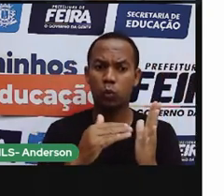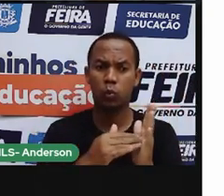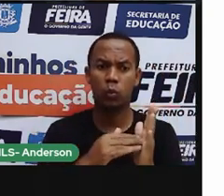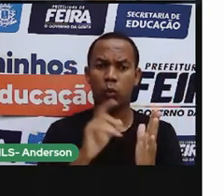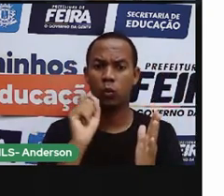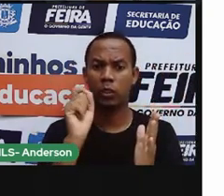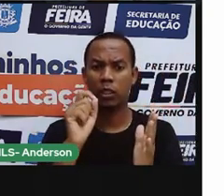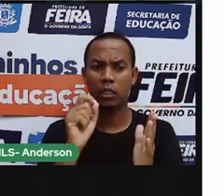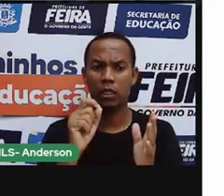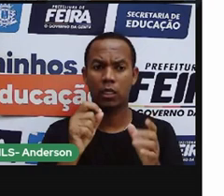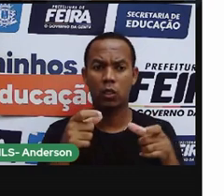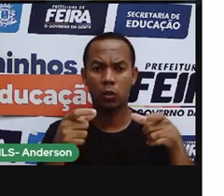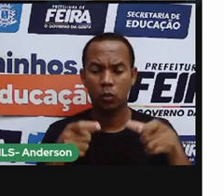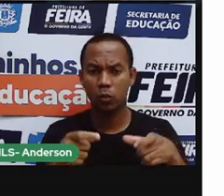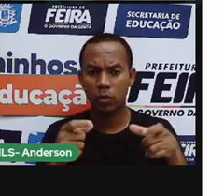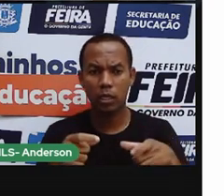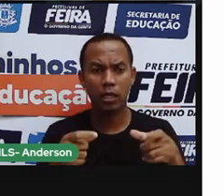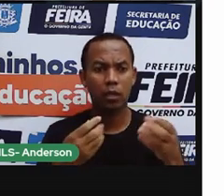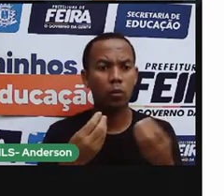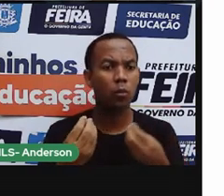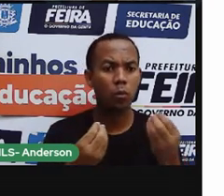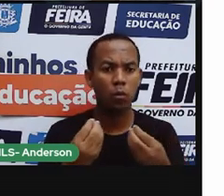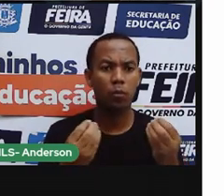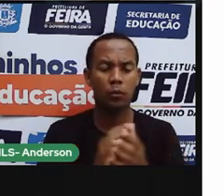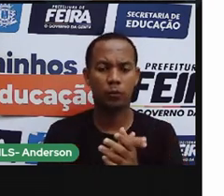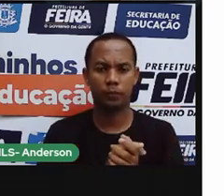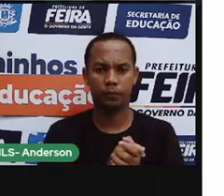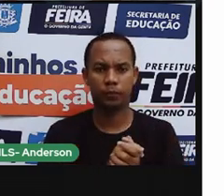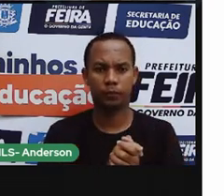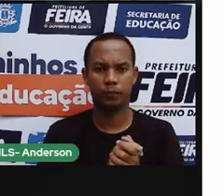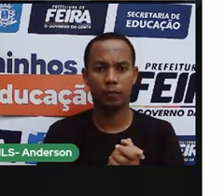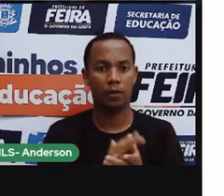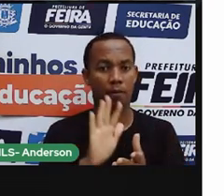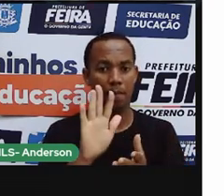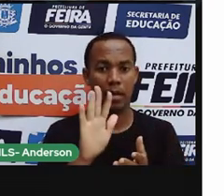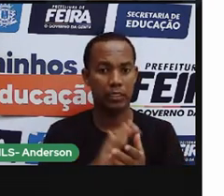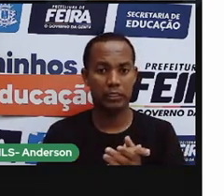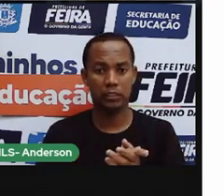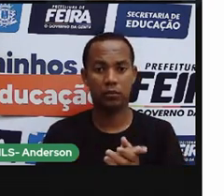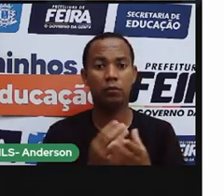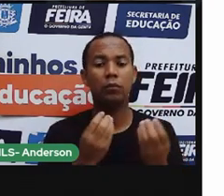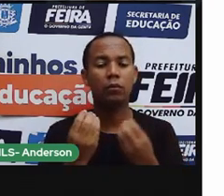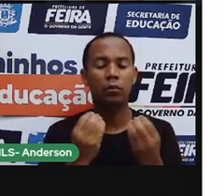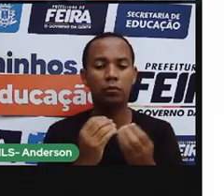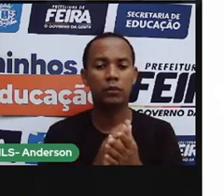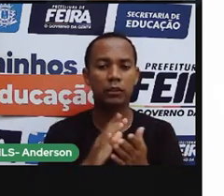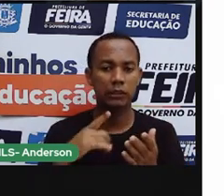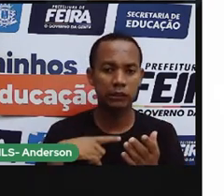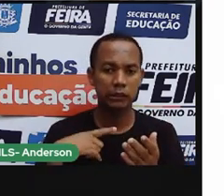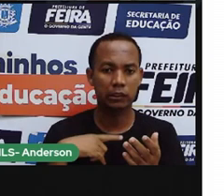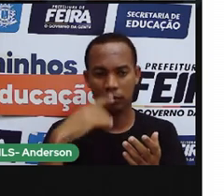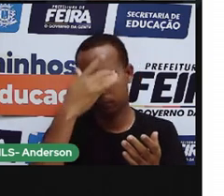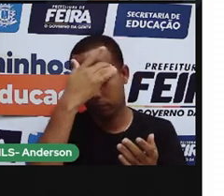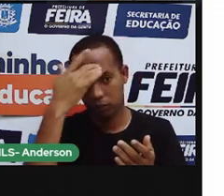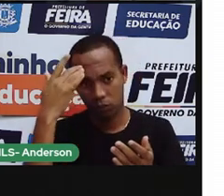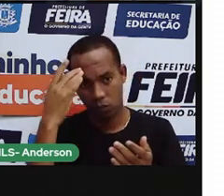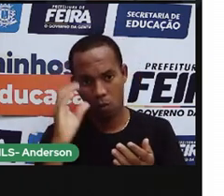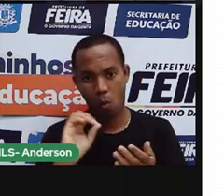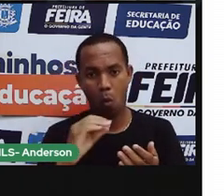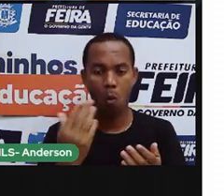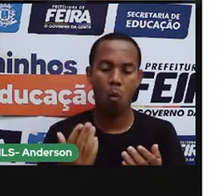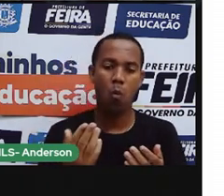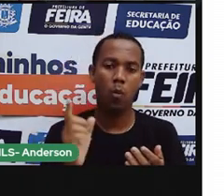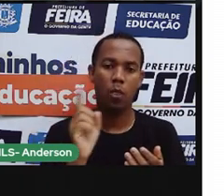terras, né, que ele fala sobre terras descobertas, mas que não foram descobertas porque já existiam habitantes. E ele deixa